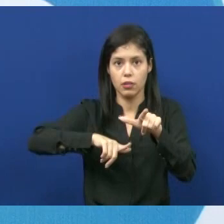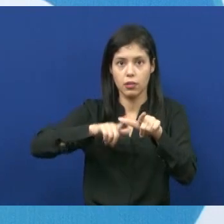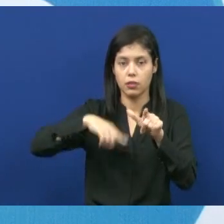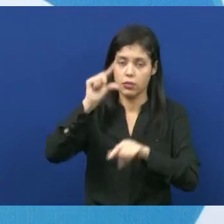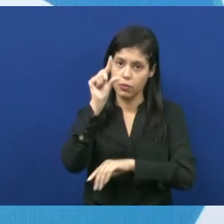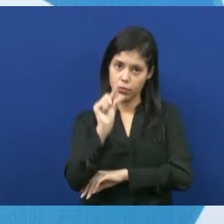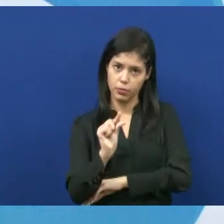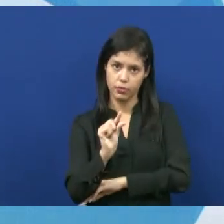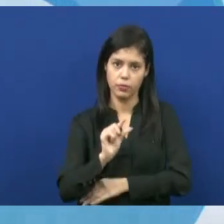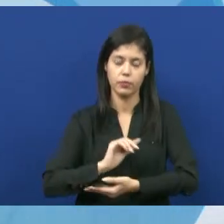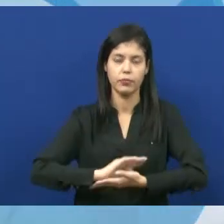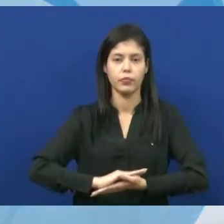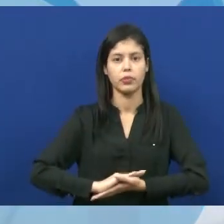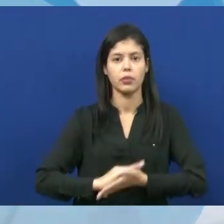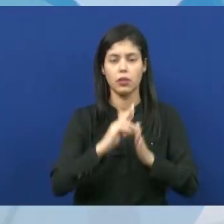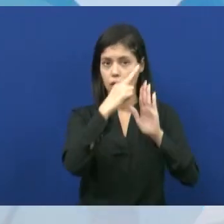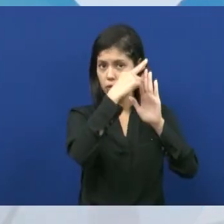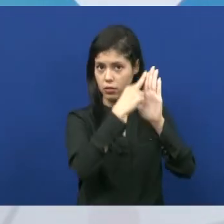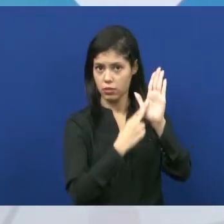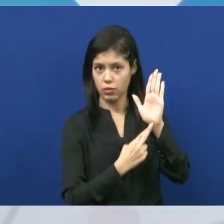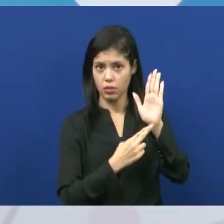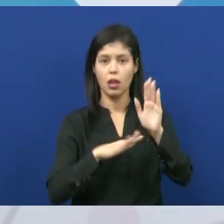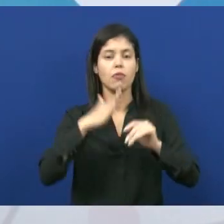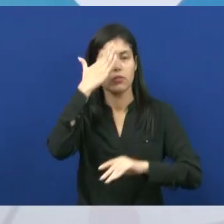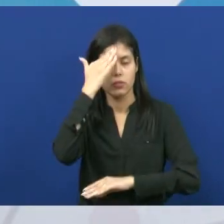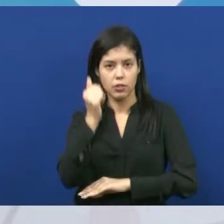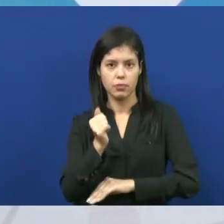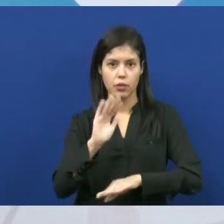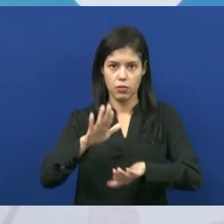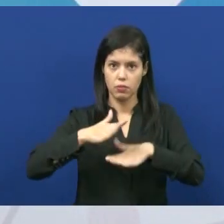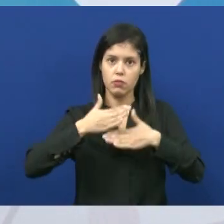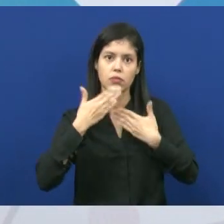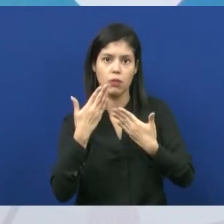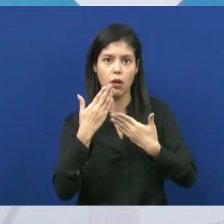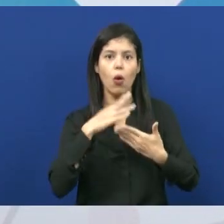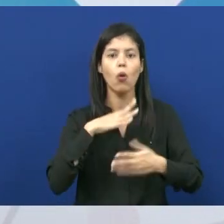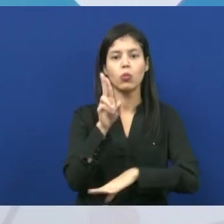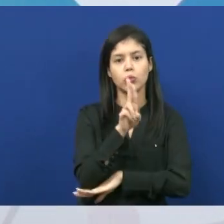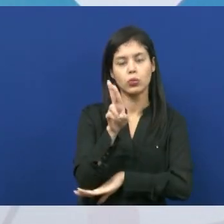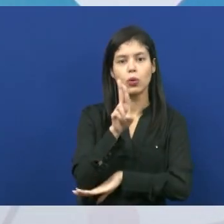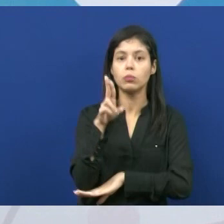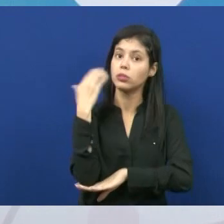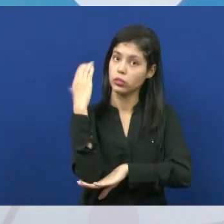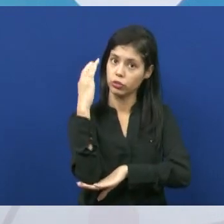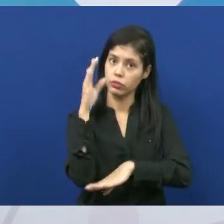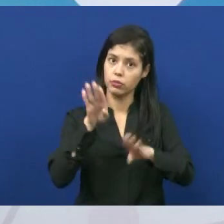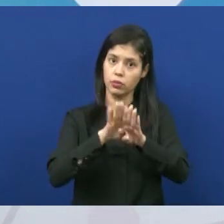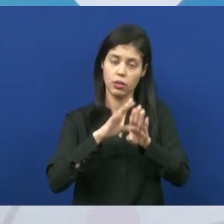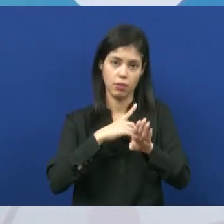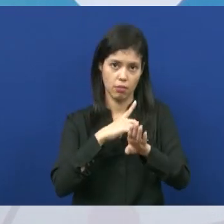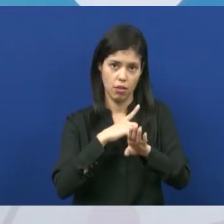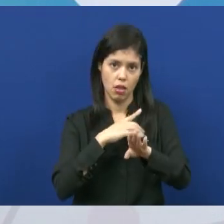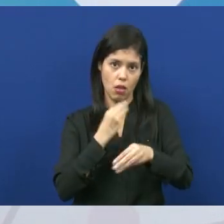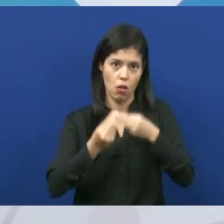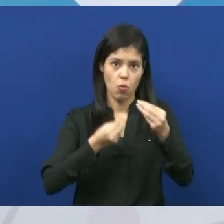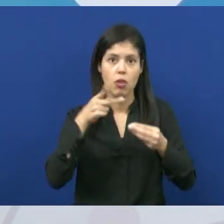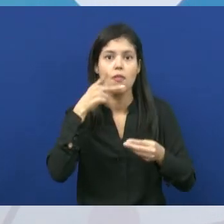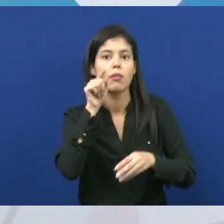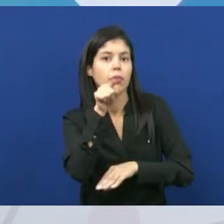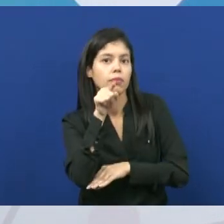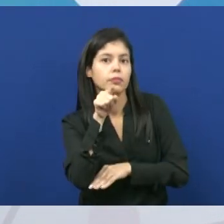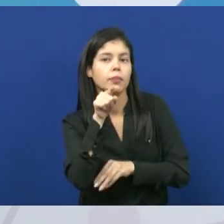Então, seguindo essas regrinhas, eu vou conseguir estabelecer qual que é o nome científico. E como eu já disse para vocês, isso é